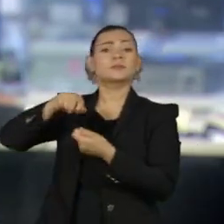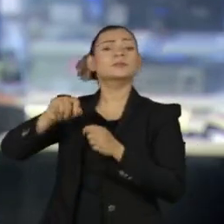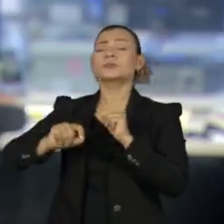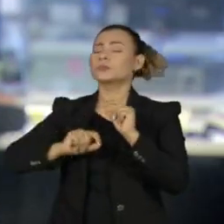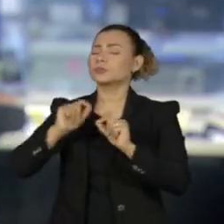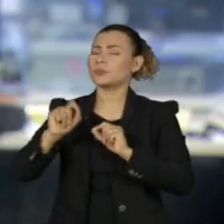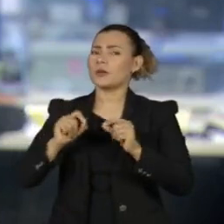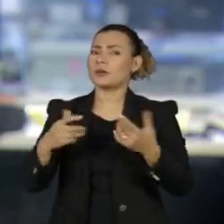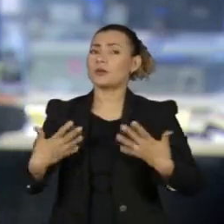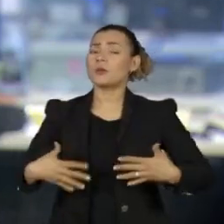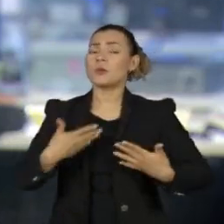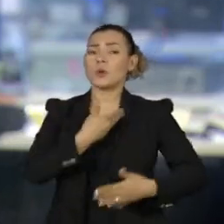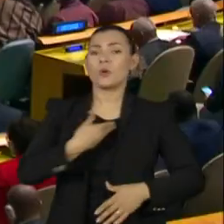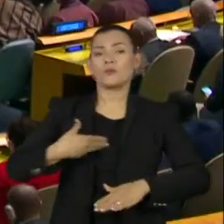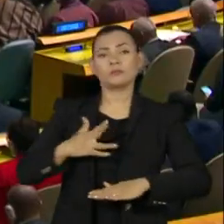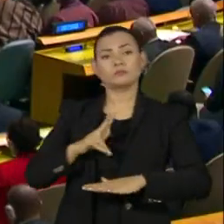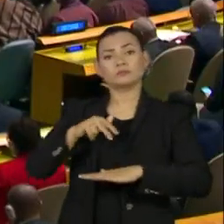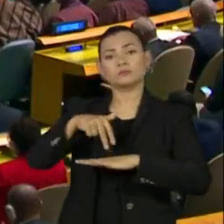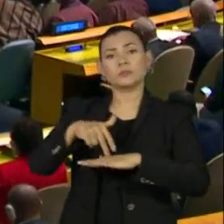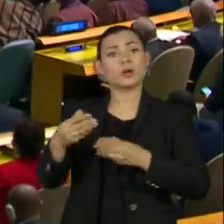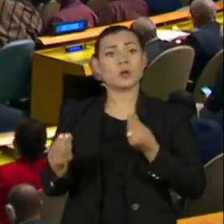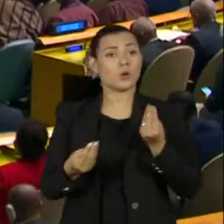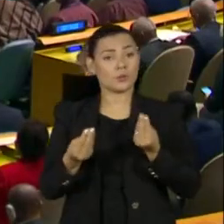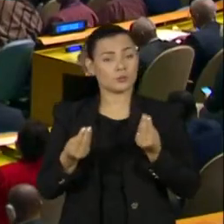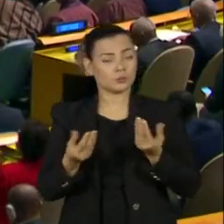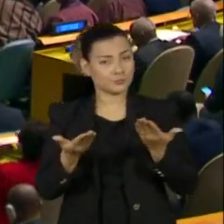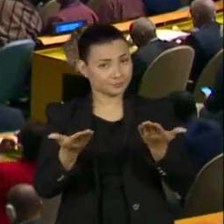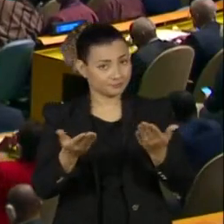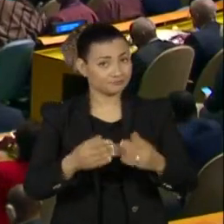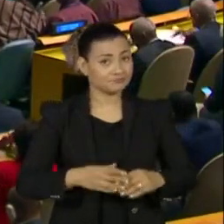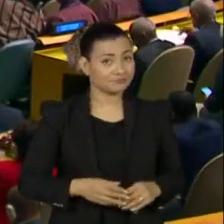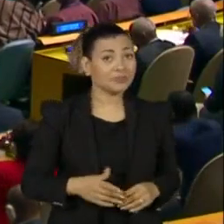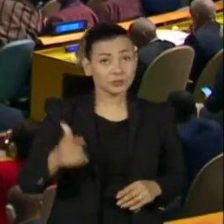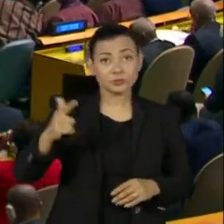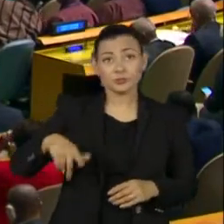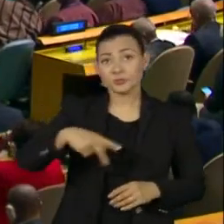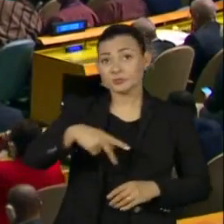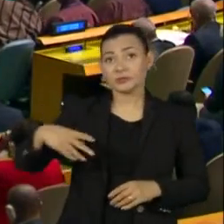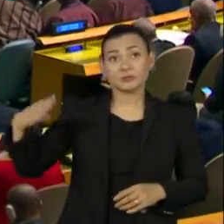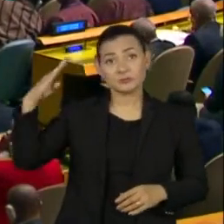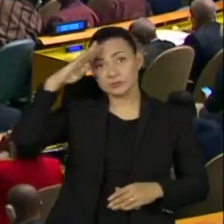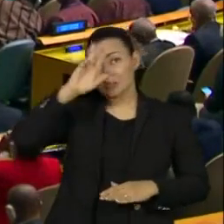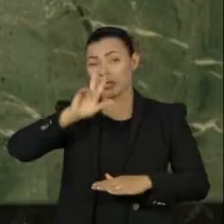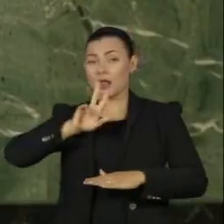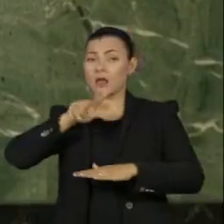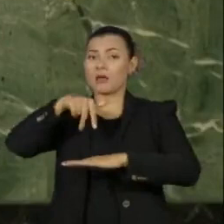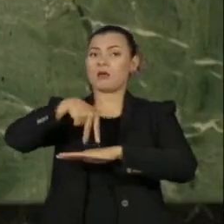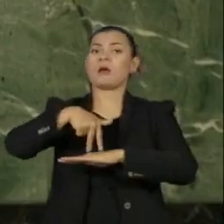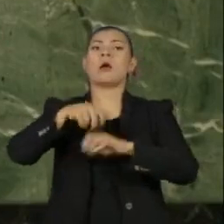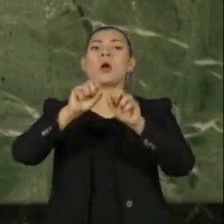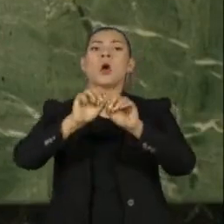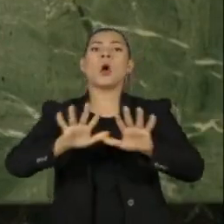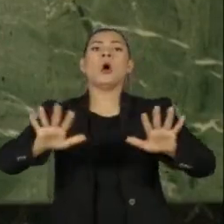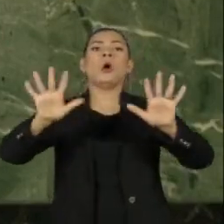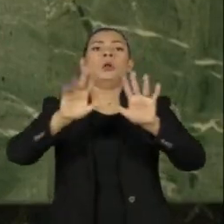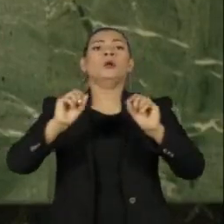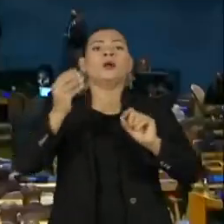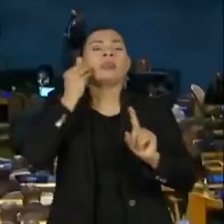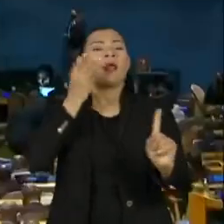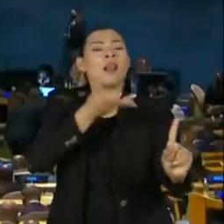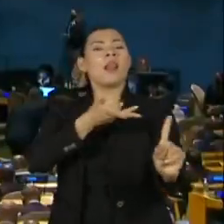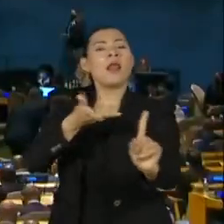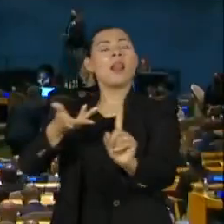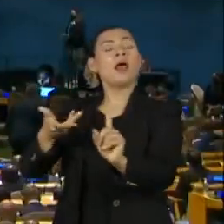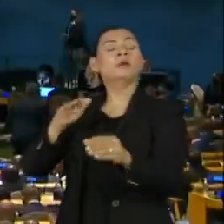controverso de seu governo. Mais uma vez, Bolsonaro utilizou o púlpito da ONU como palanque eleitoral e